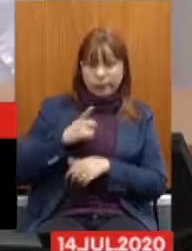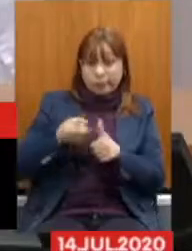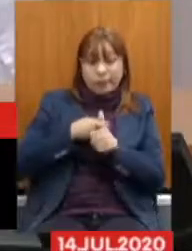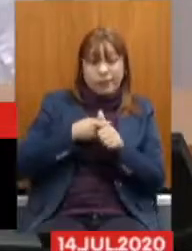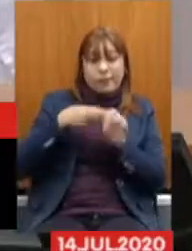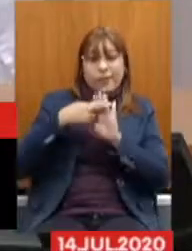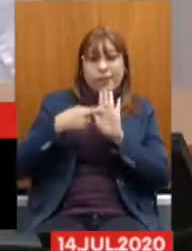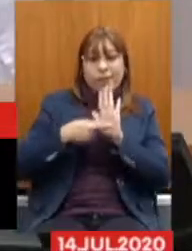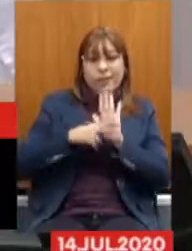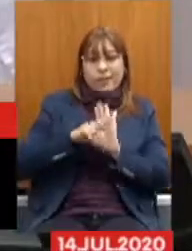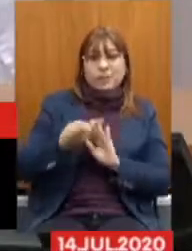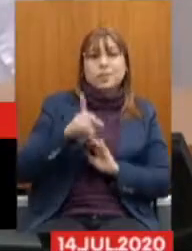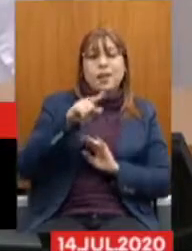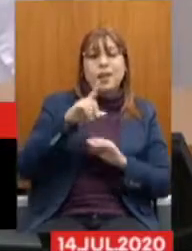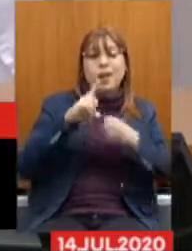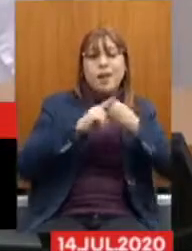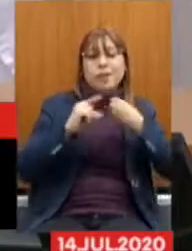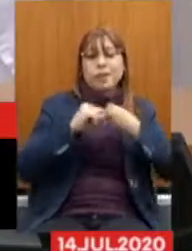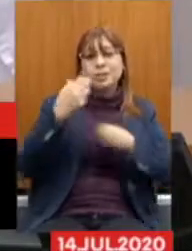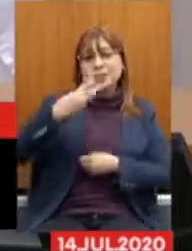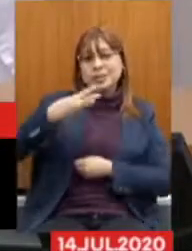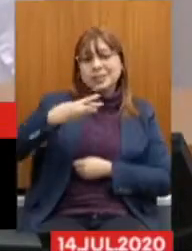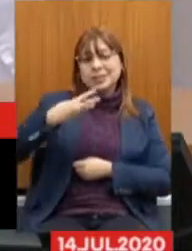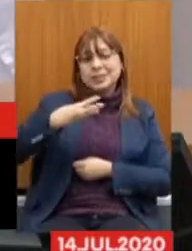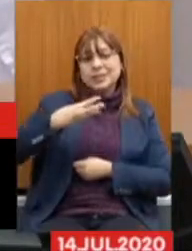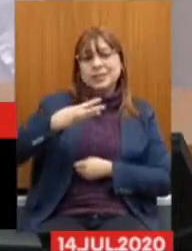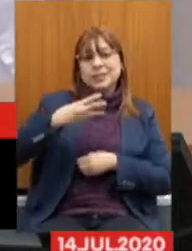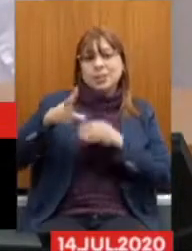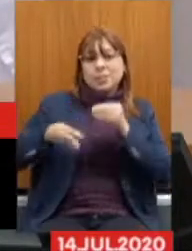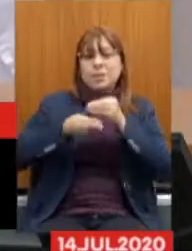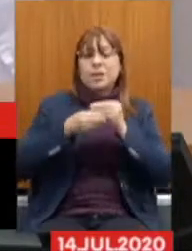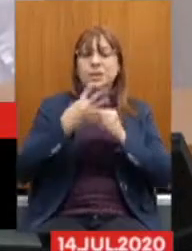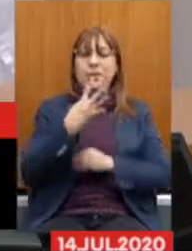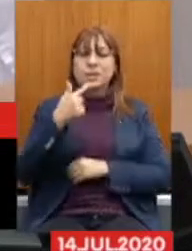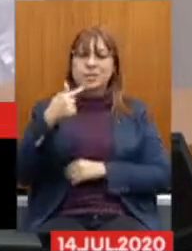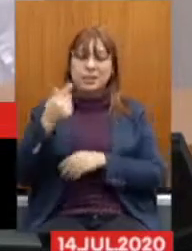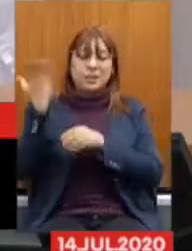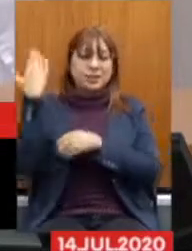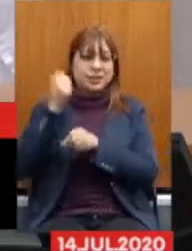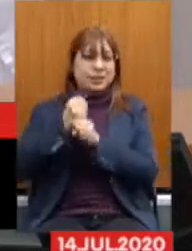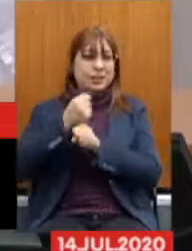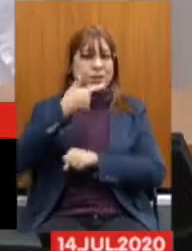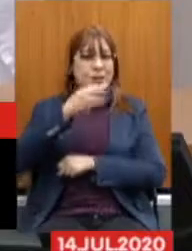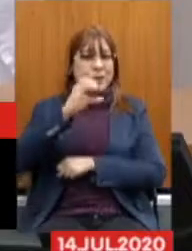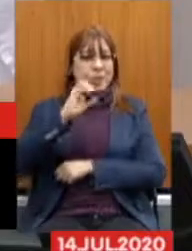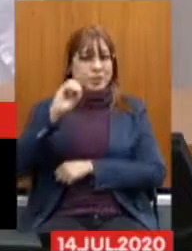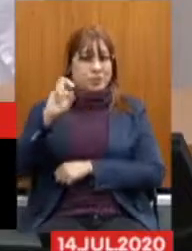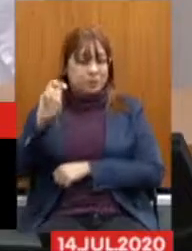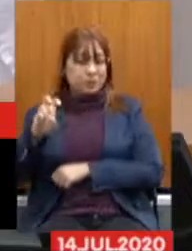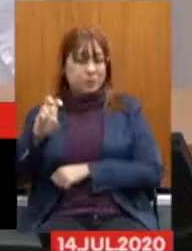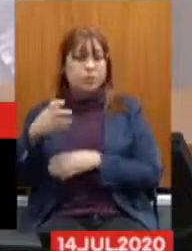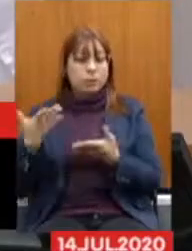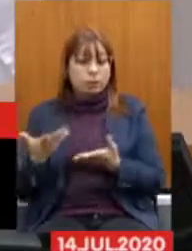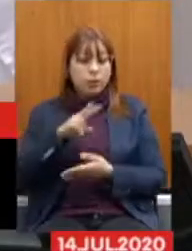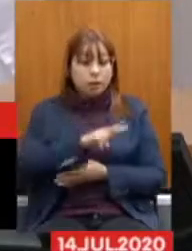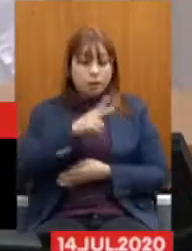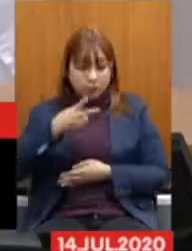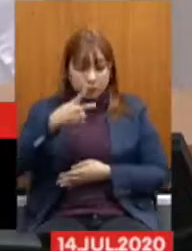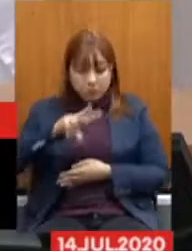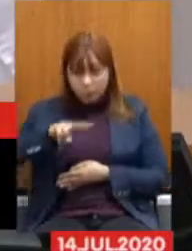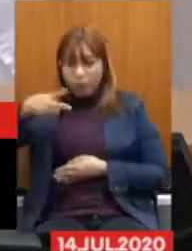Que é o artigo Terceiro Da emenda É a emenda 47 de 2005 É a transição Da transição